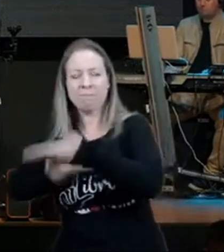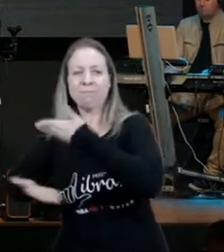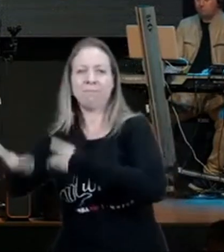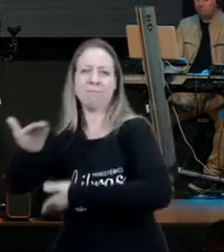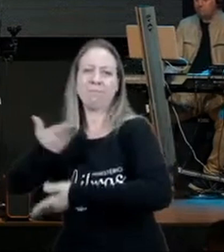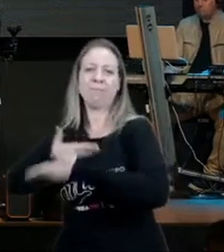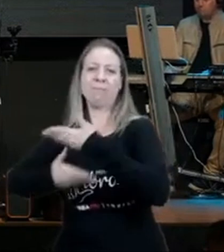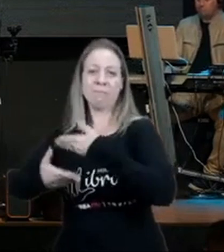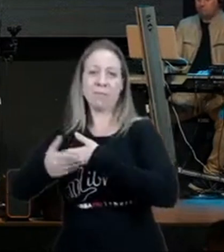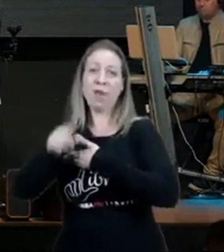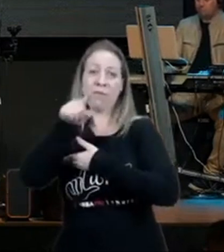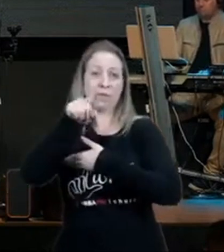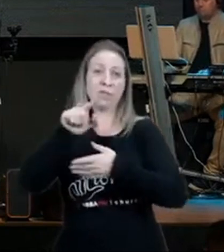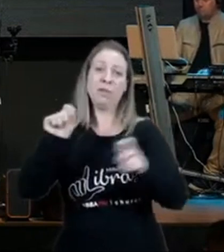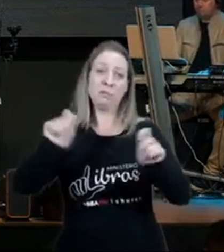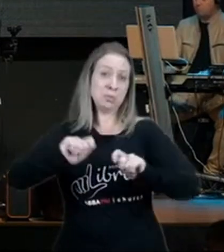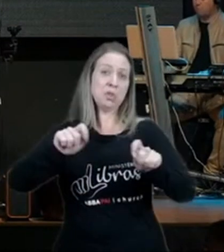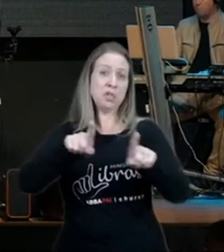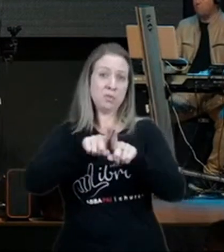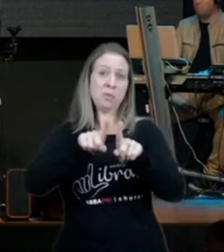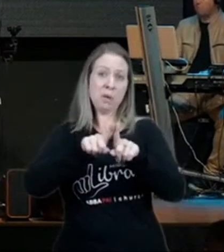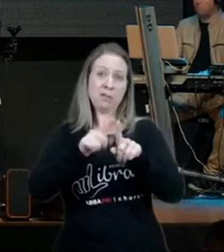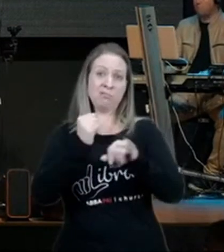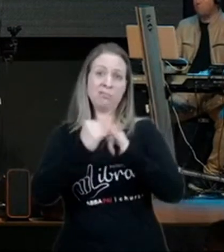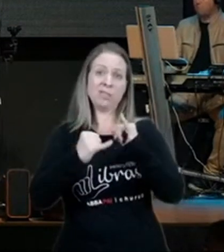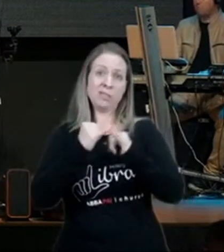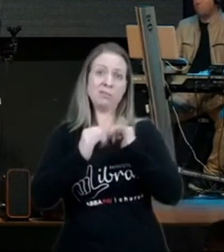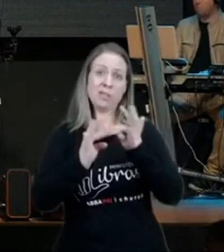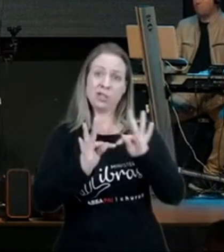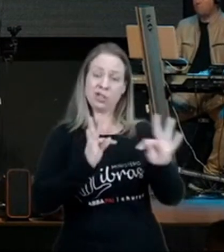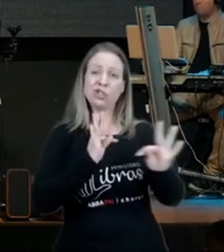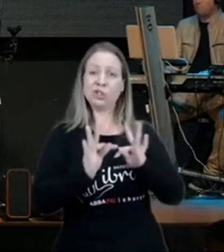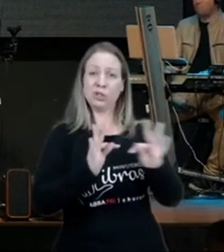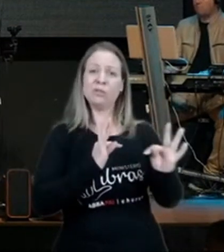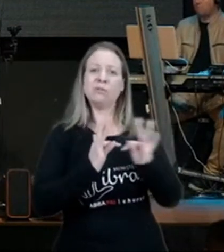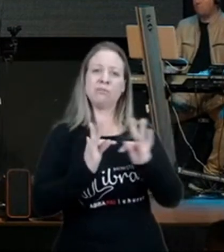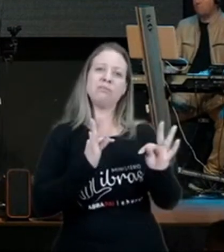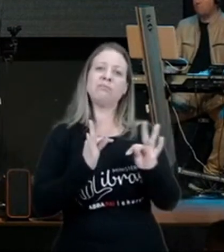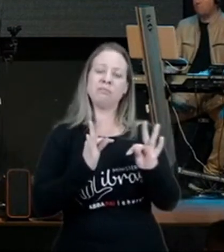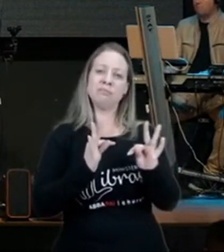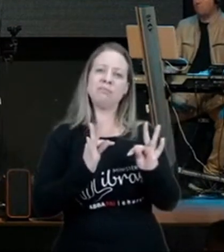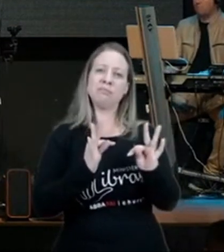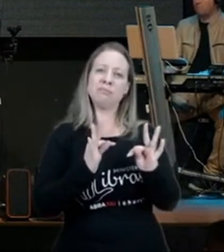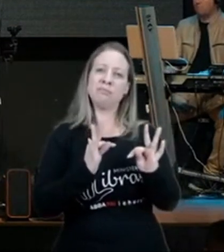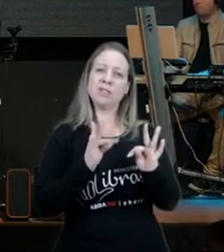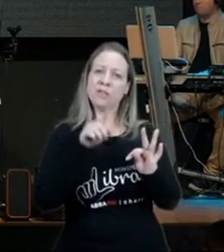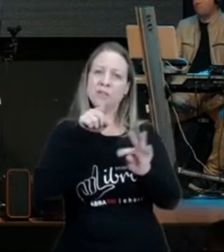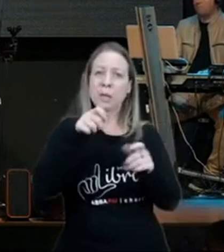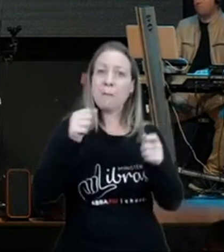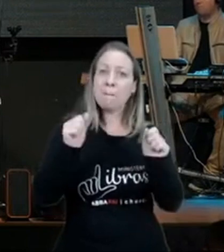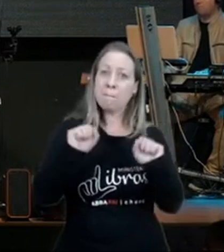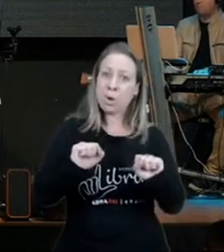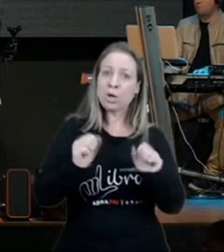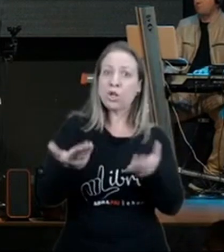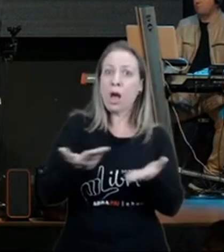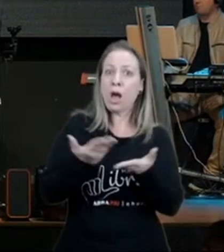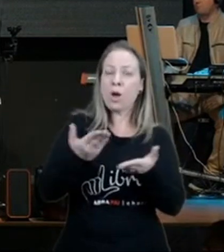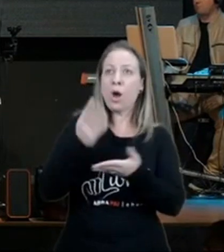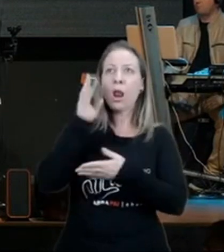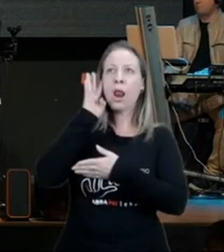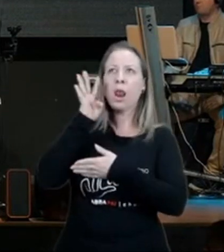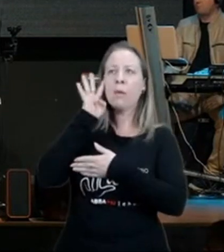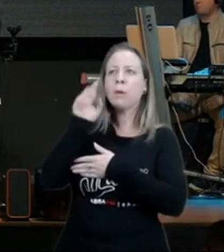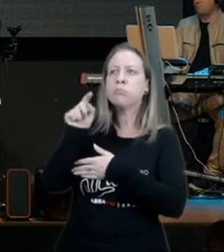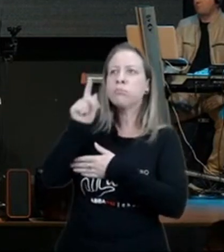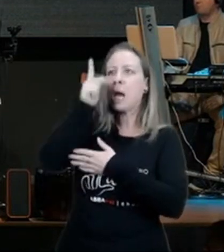você pode ser um Tito, na vida de alguém, você pode lembrar de alguém, que depois da pandemia, nunca mais